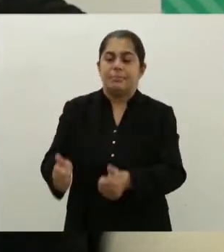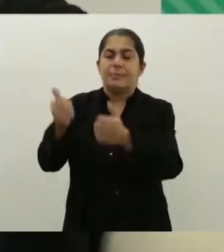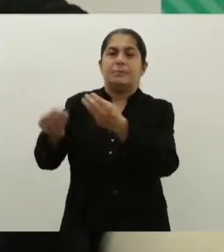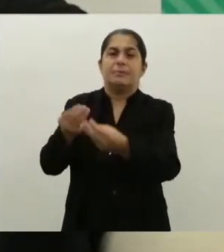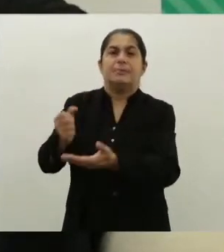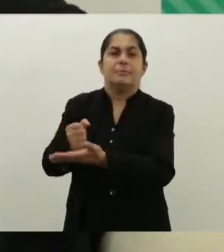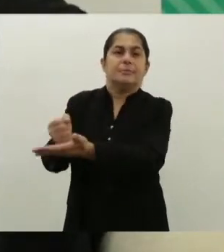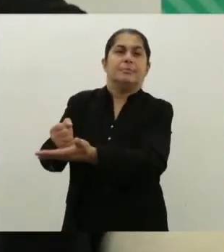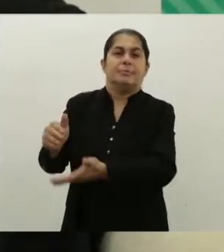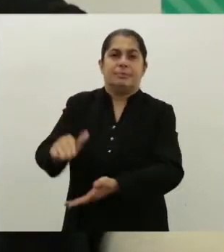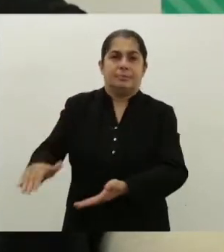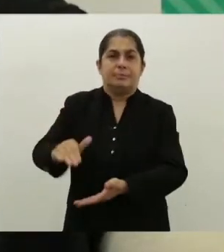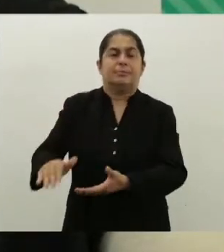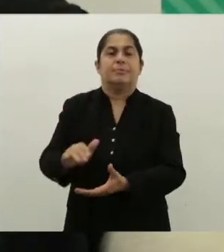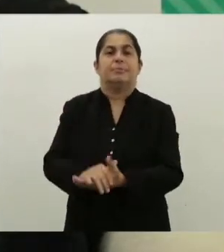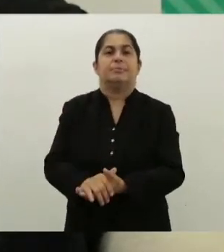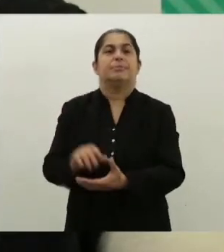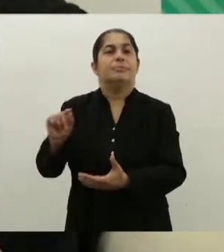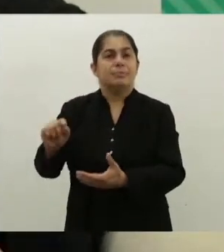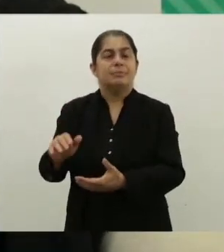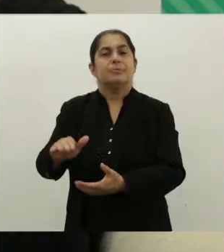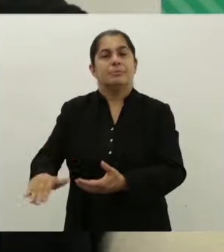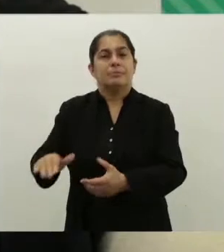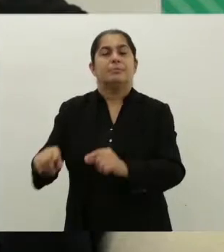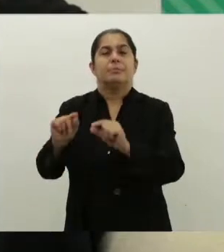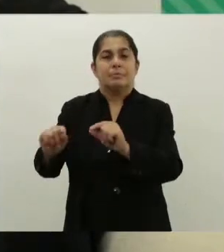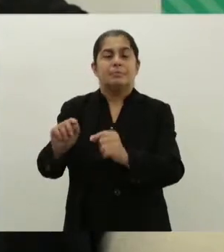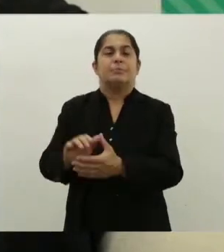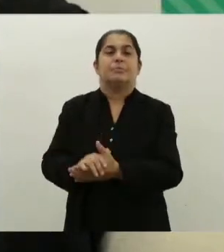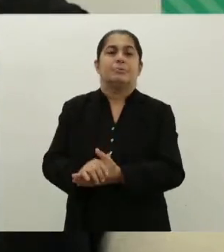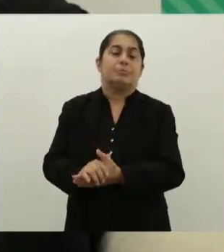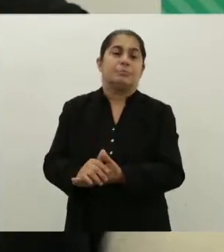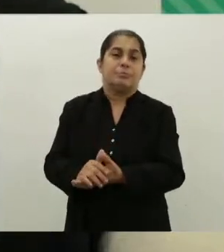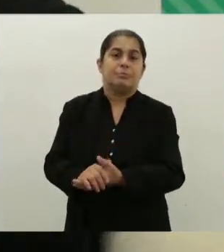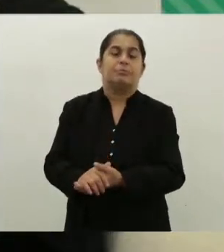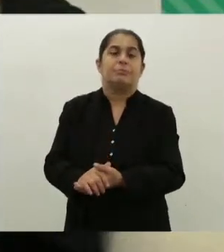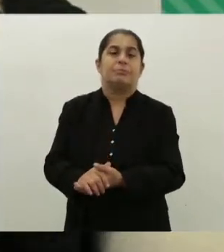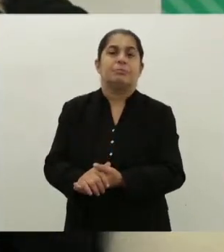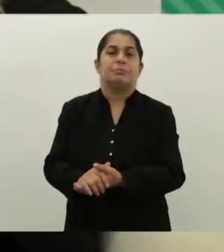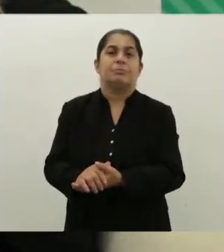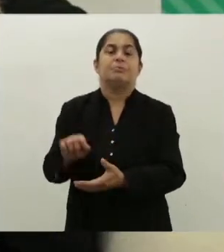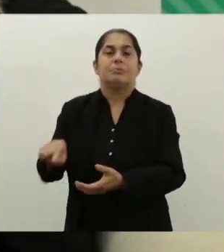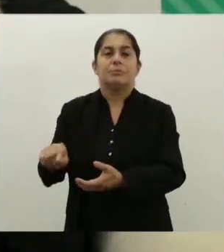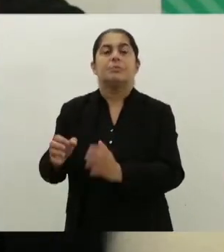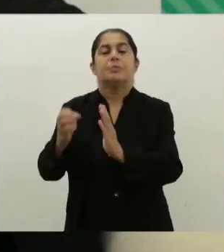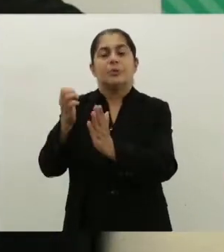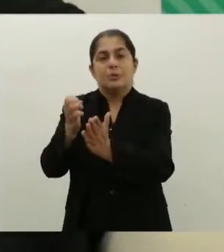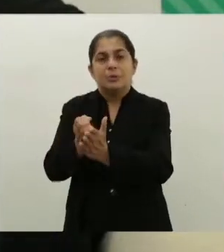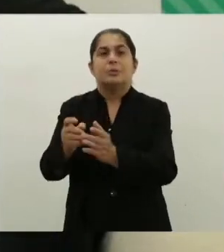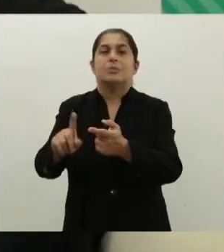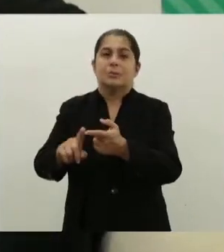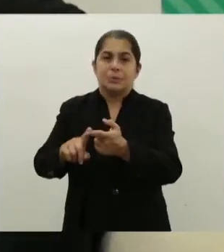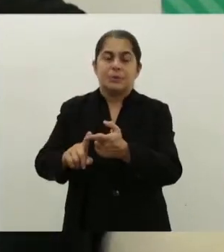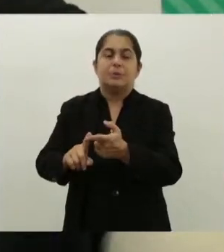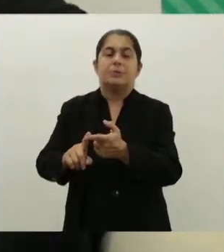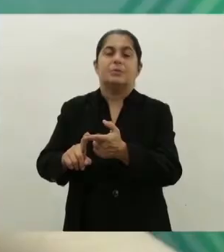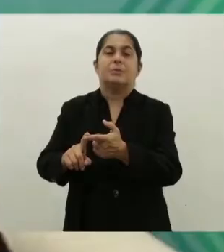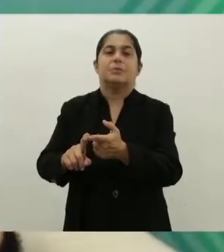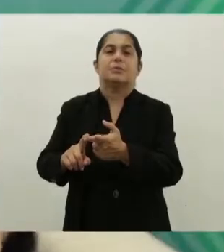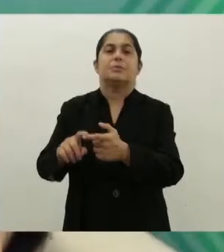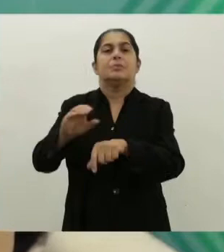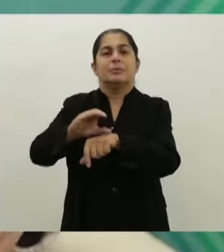princípio do melhor interesse da criança e adolescente. A prioridade absoluta que a gente prevê, não só no Estatuto, como na Constituição Federal.